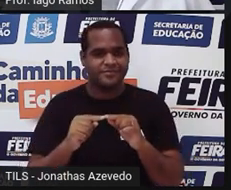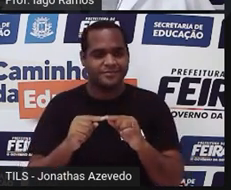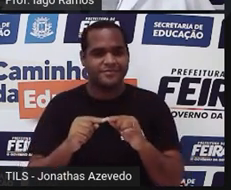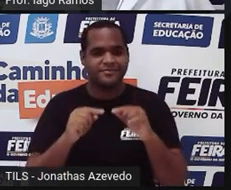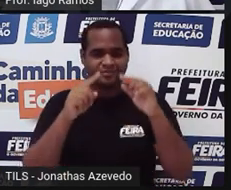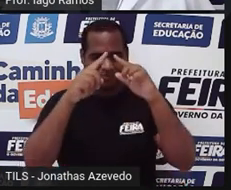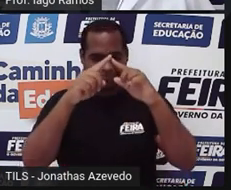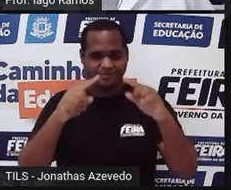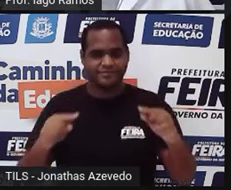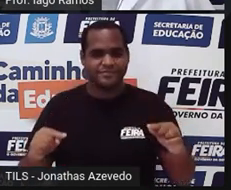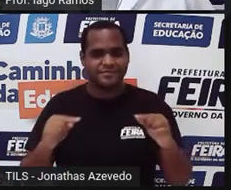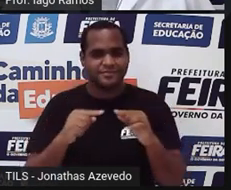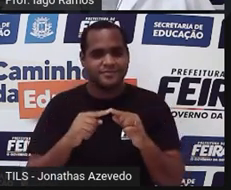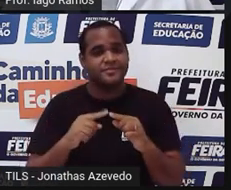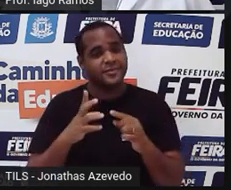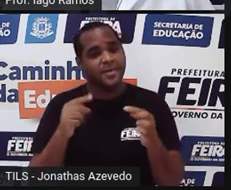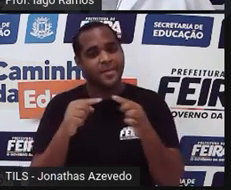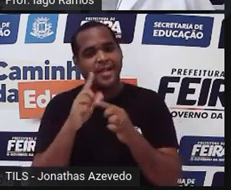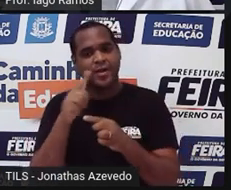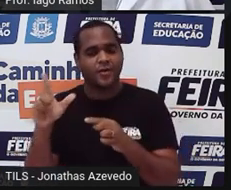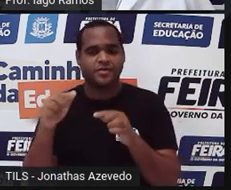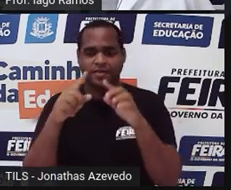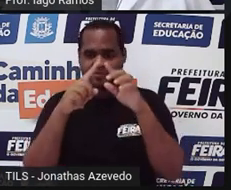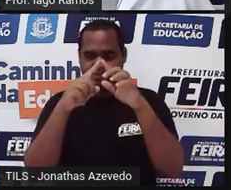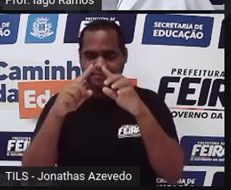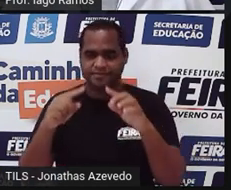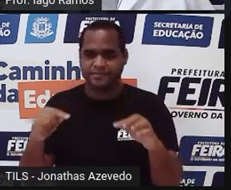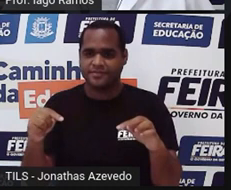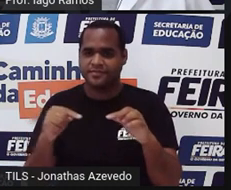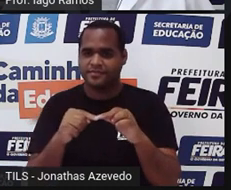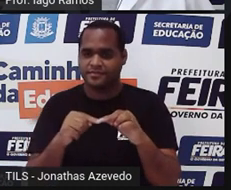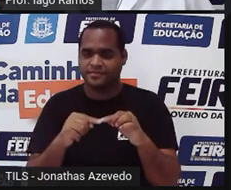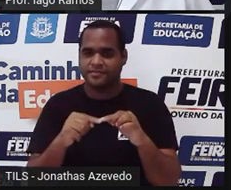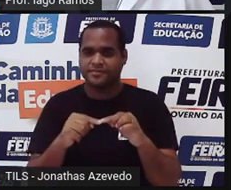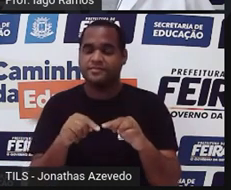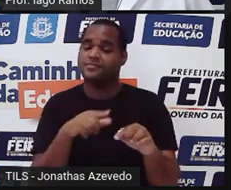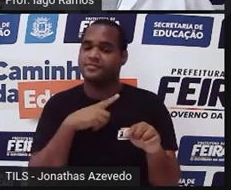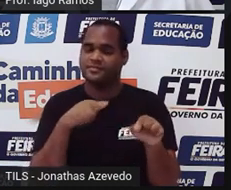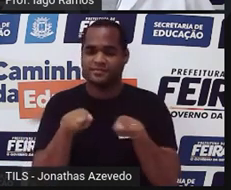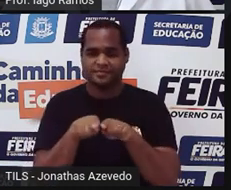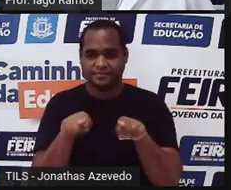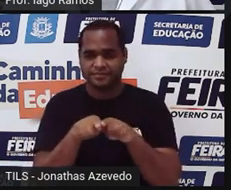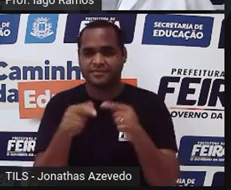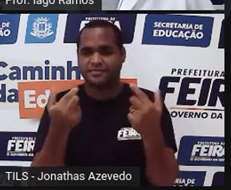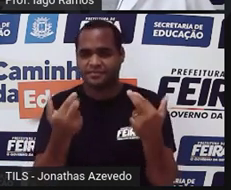Da mesma forma aqui também, cria-se formatos de triângulos que deixam